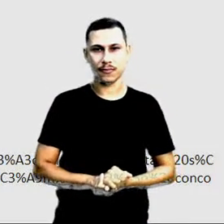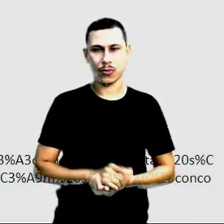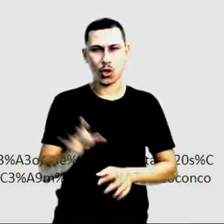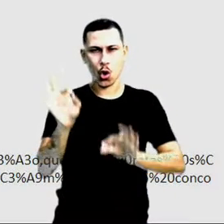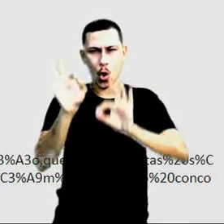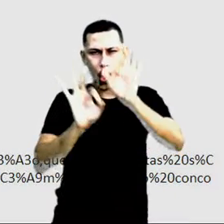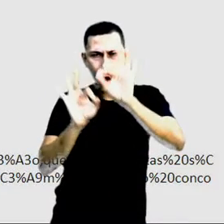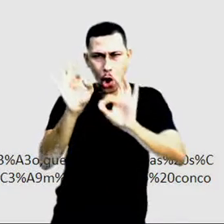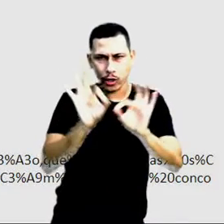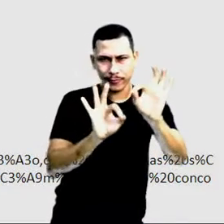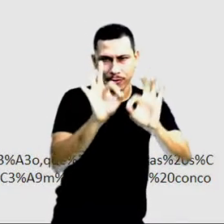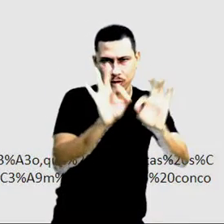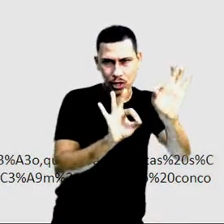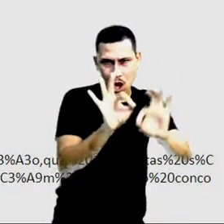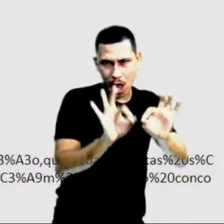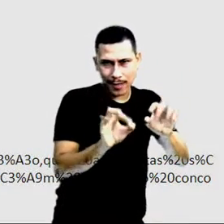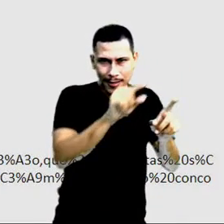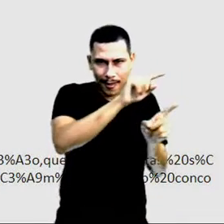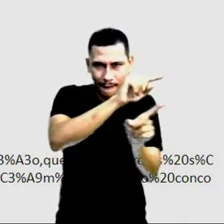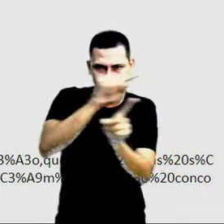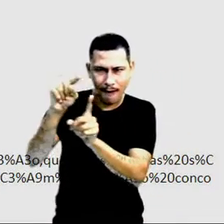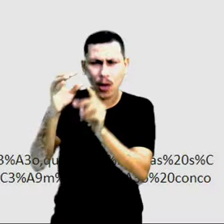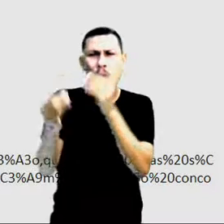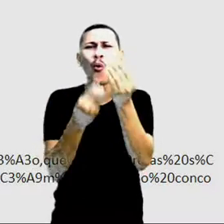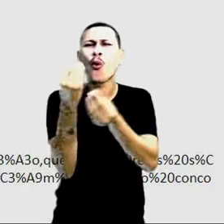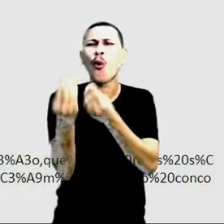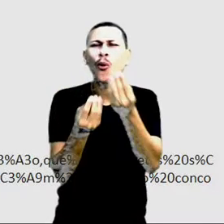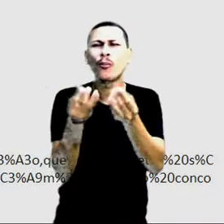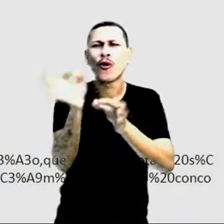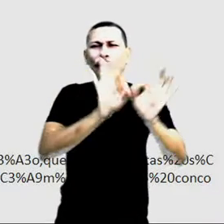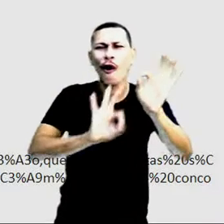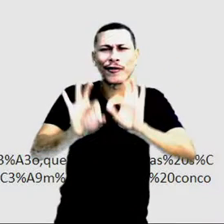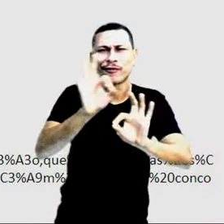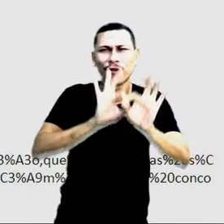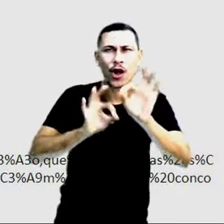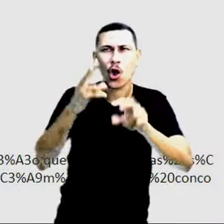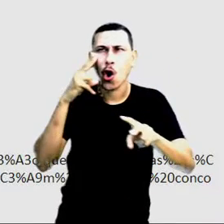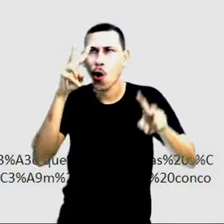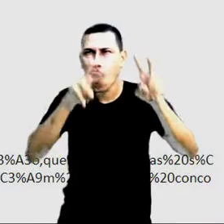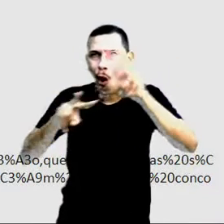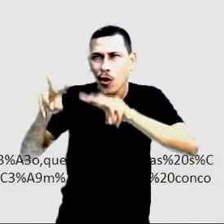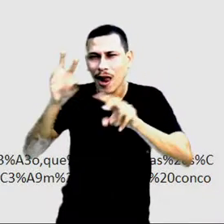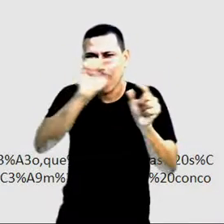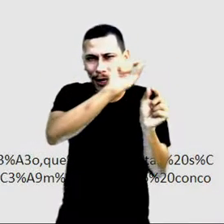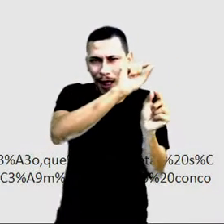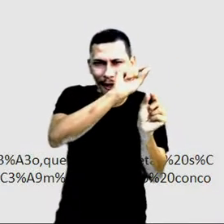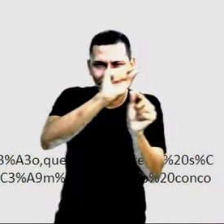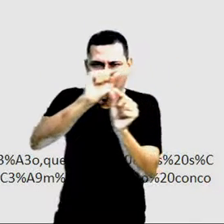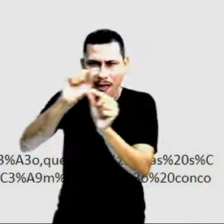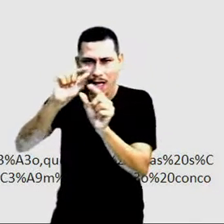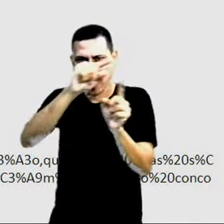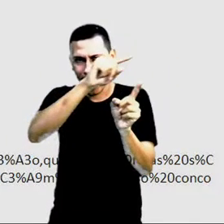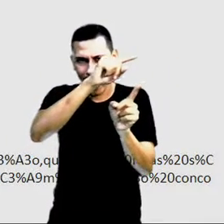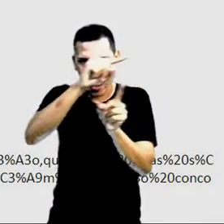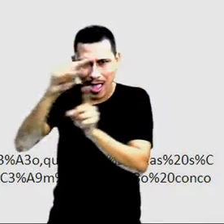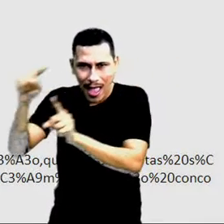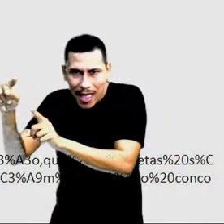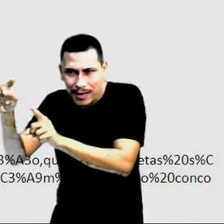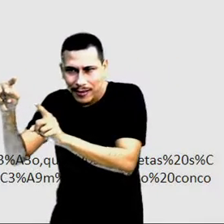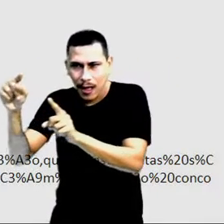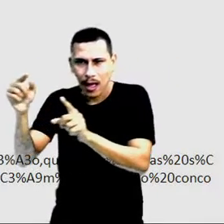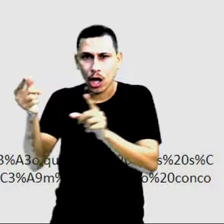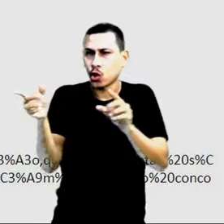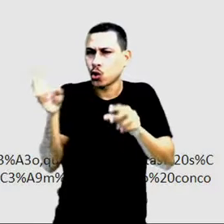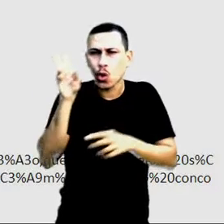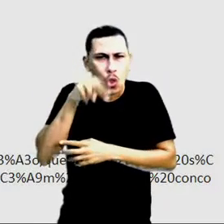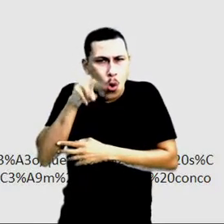Posição entre as retas. Como é isso, tia? A gente está vendo aqui que as retas paralelas, elas nunca